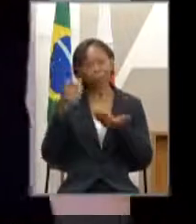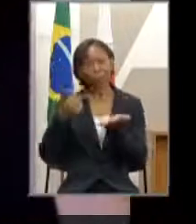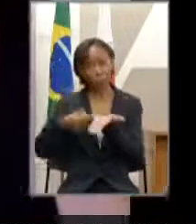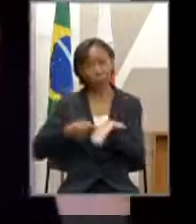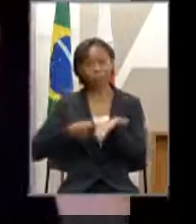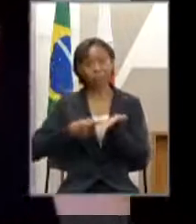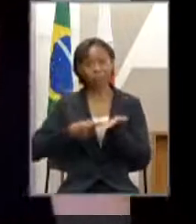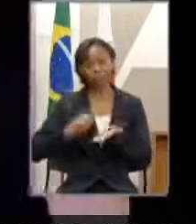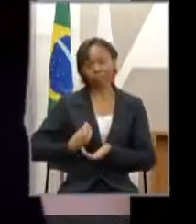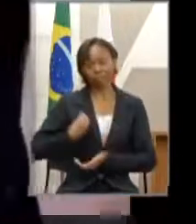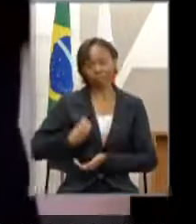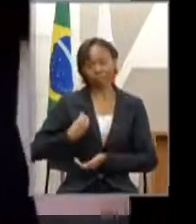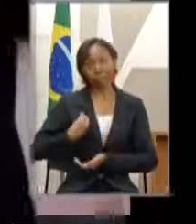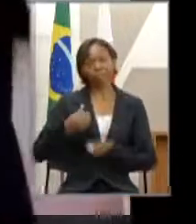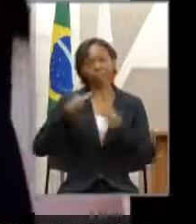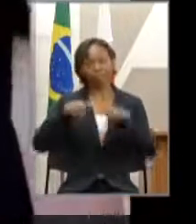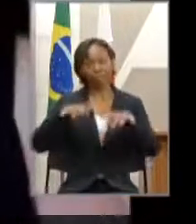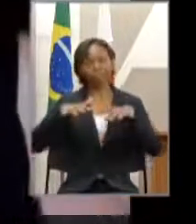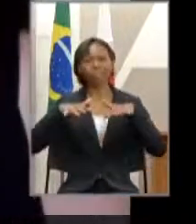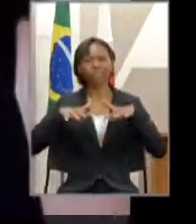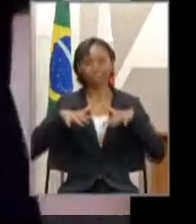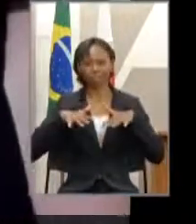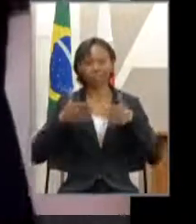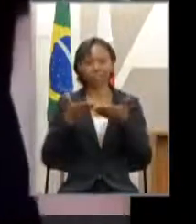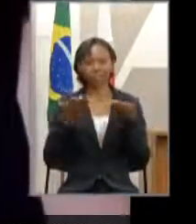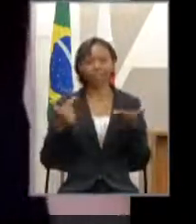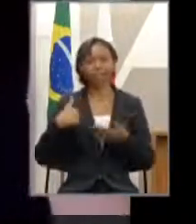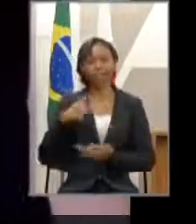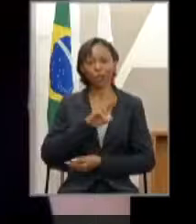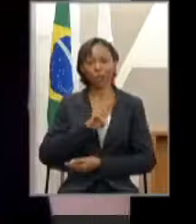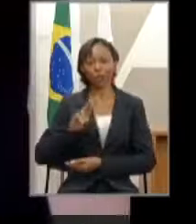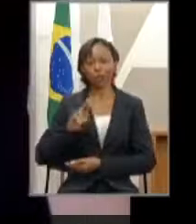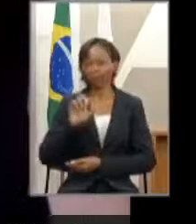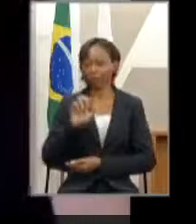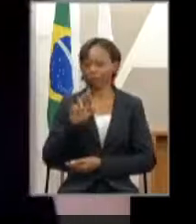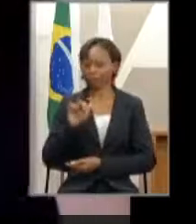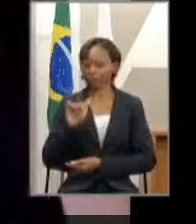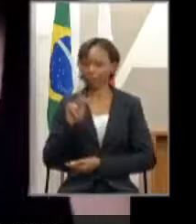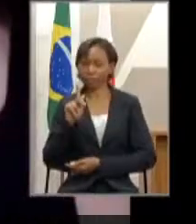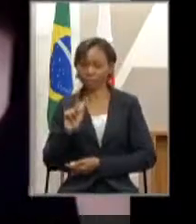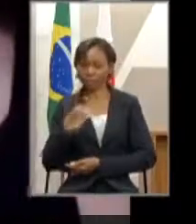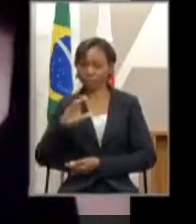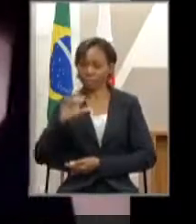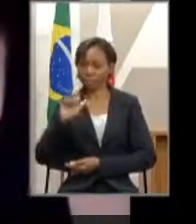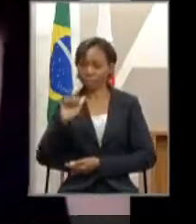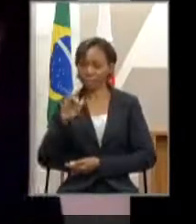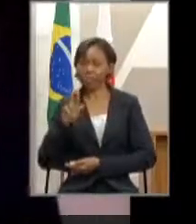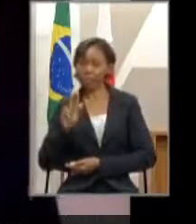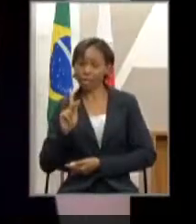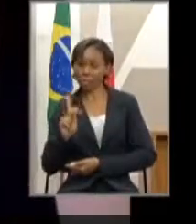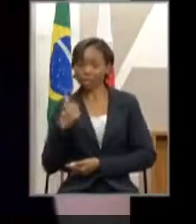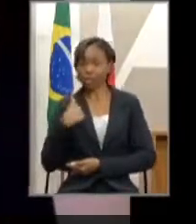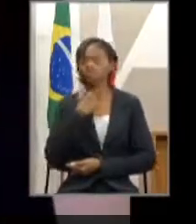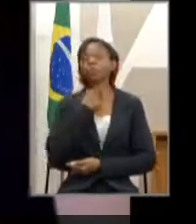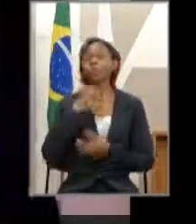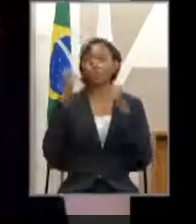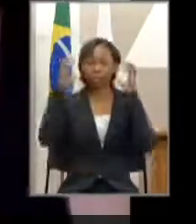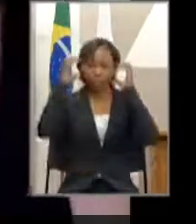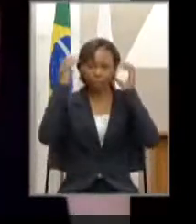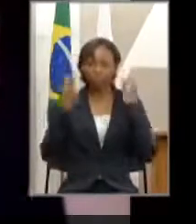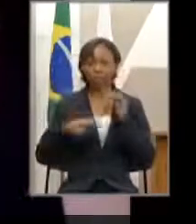pela participação nessa audiência pública. Meu nome é Érica Clark, que eu sou fonoaudióloga da Associação dos Surdos de Minas Gerais.